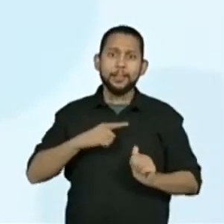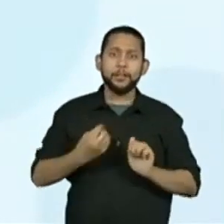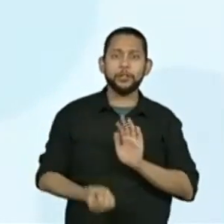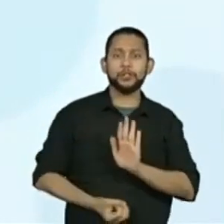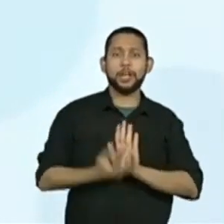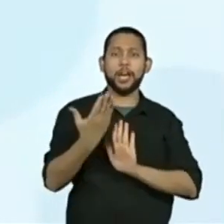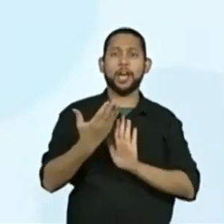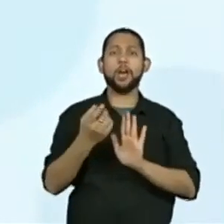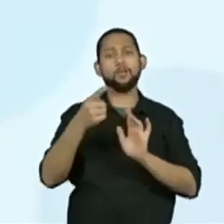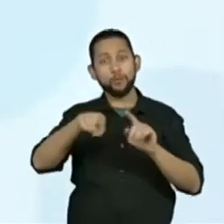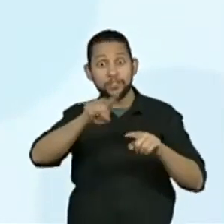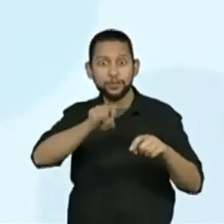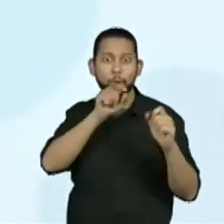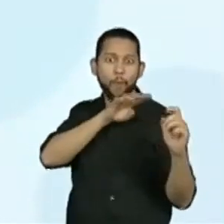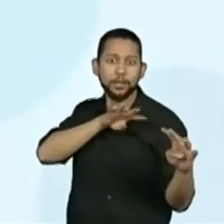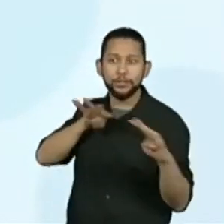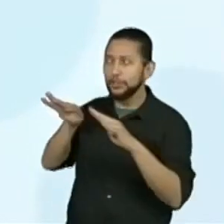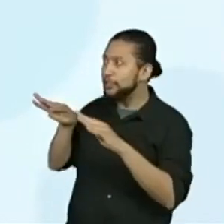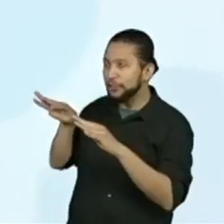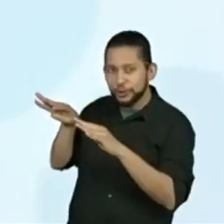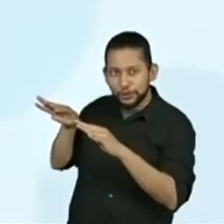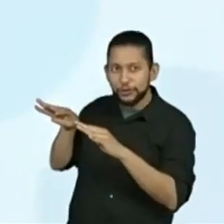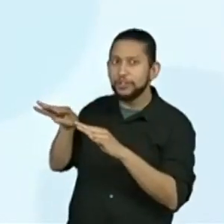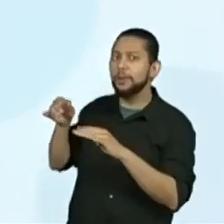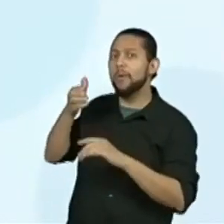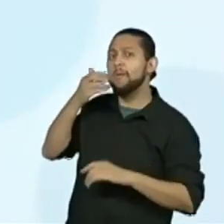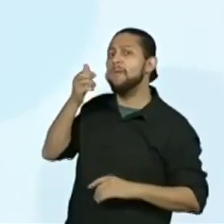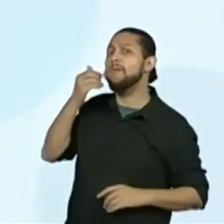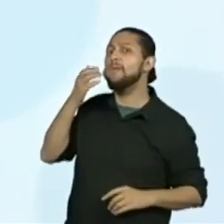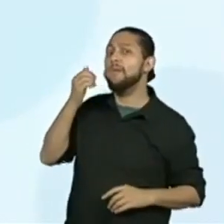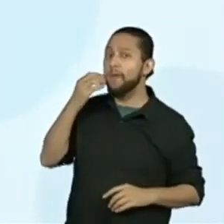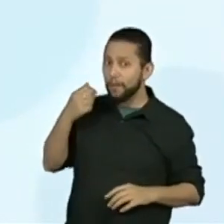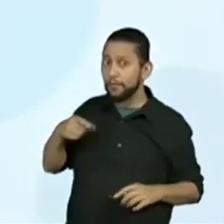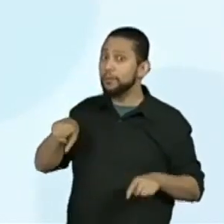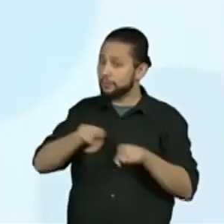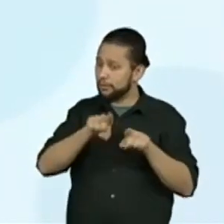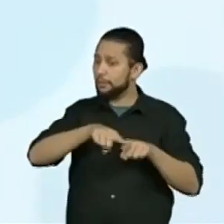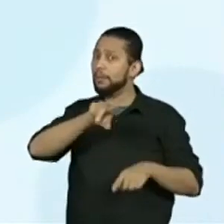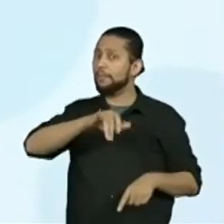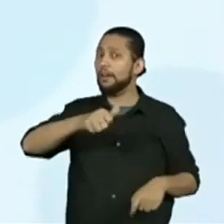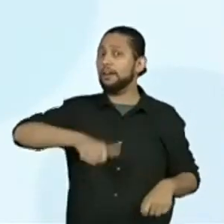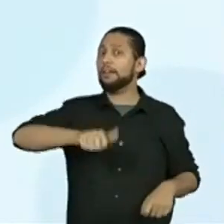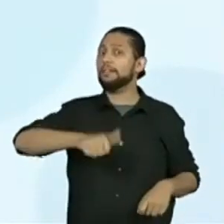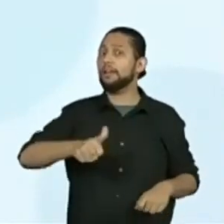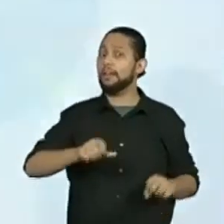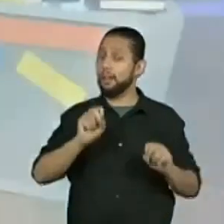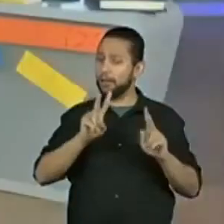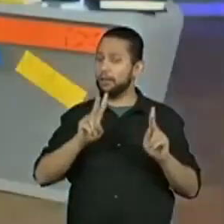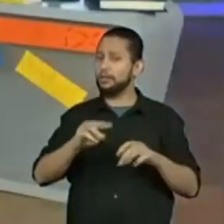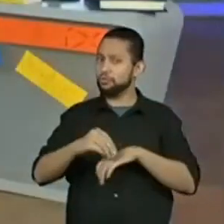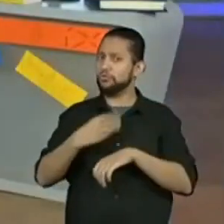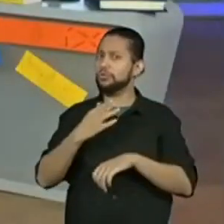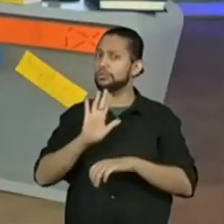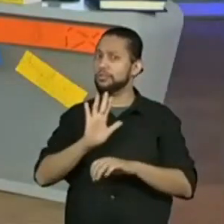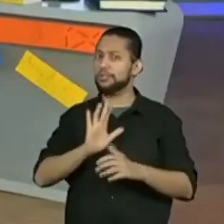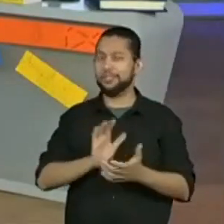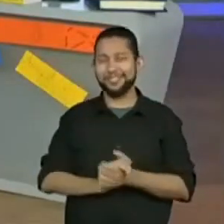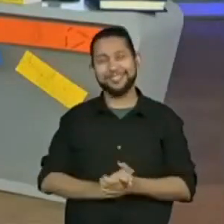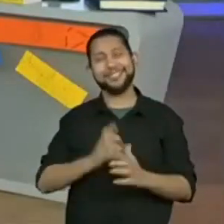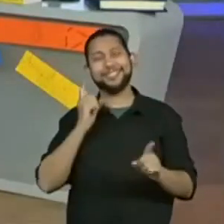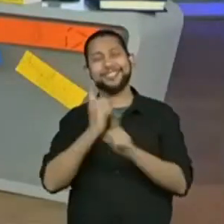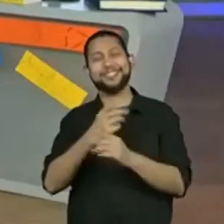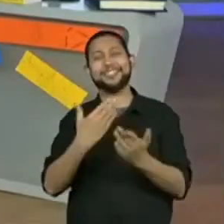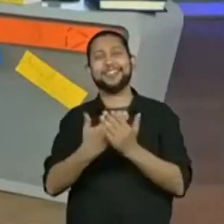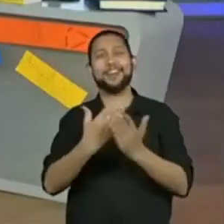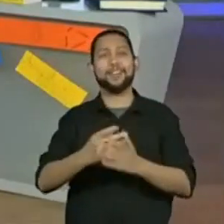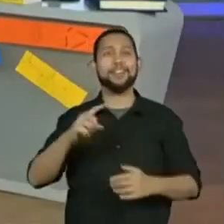show é para vocês e a avaliação também será feita por vocês. Essa é a dica, hein? Até a próxima